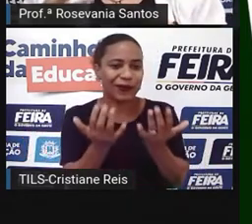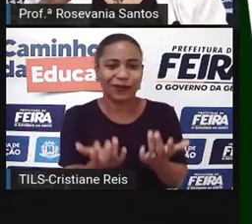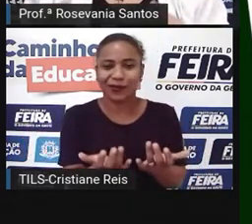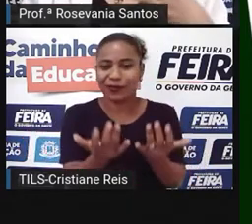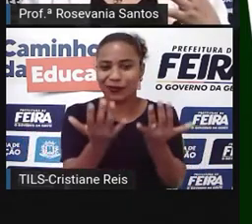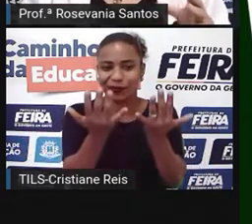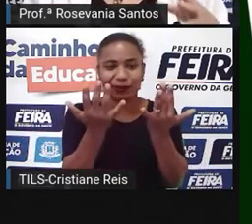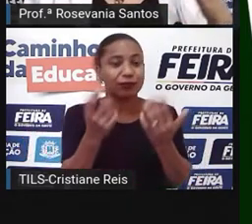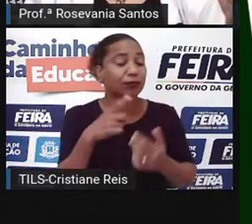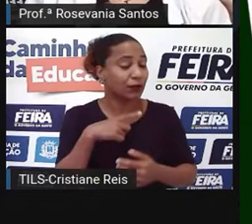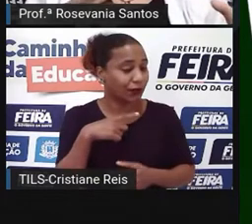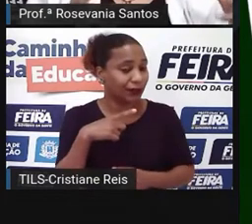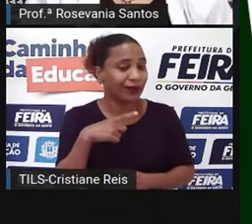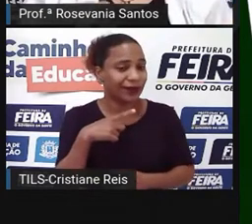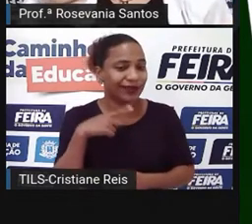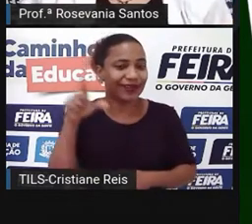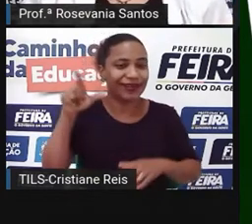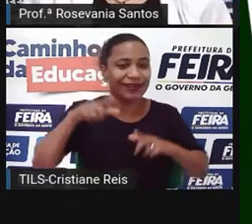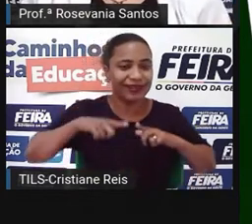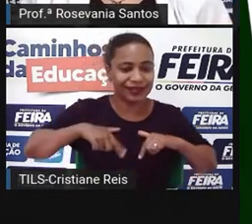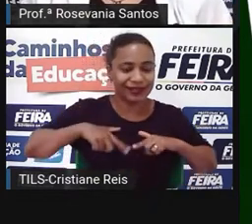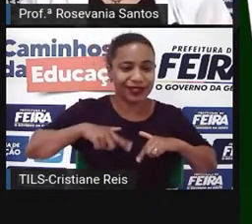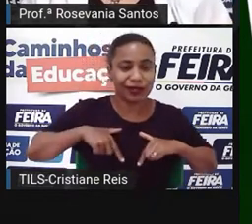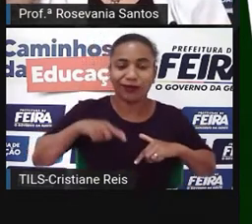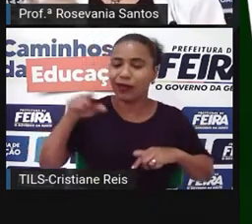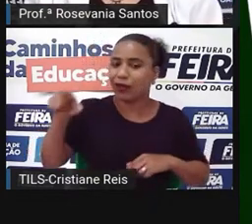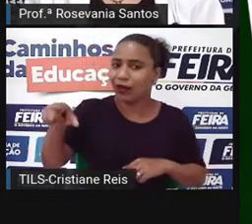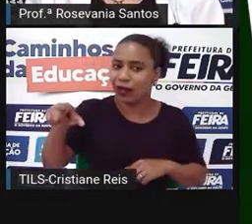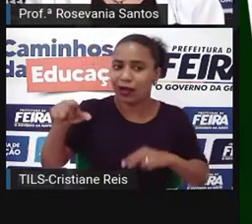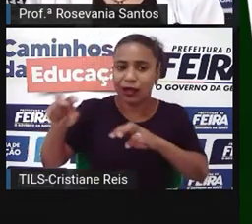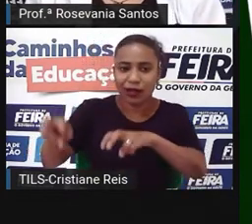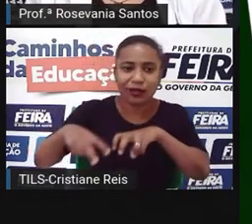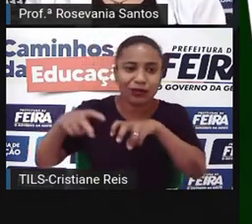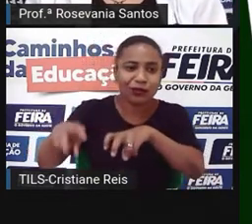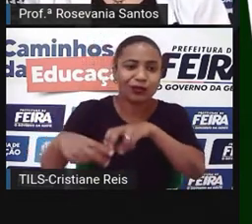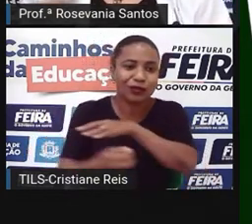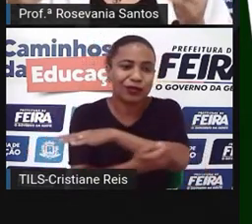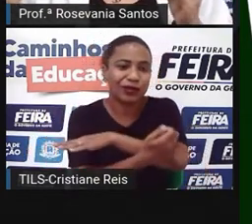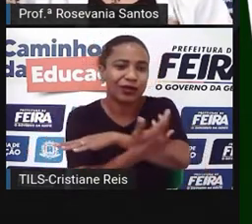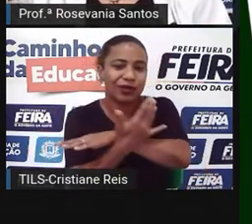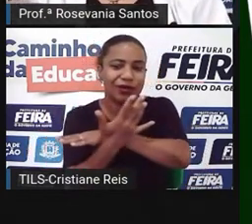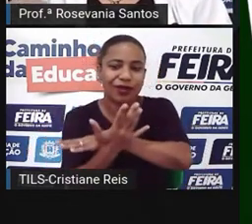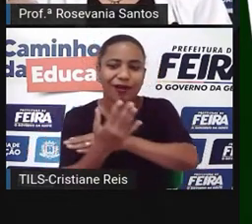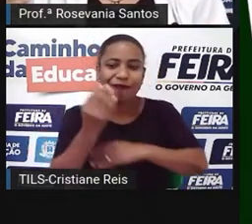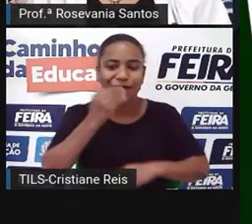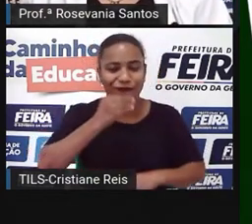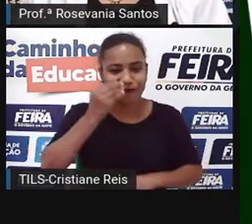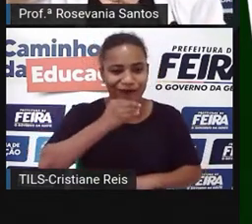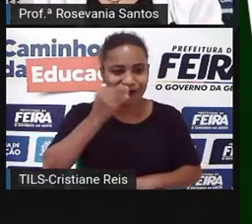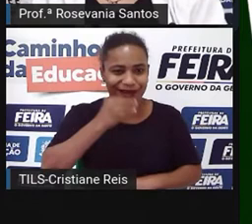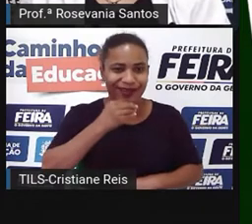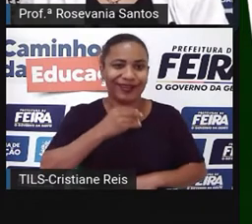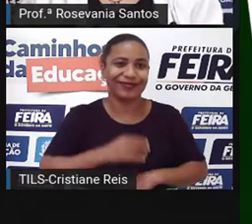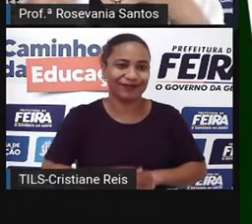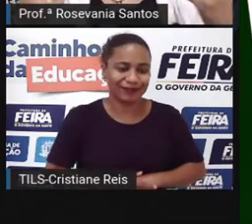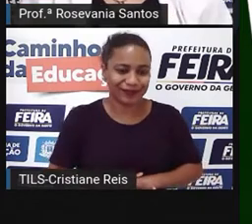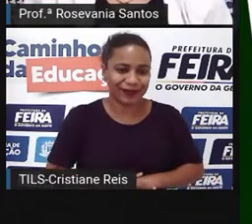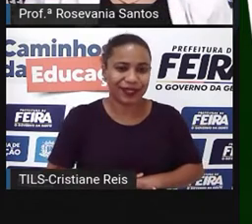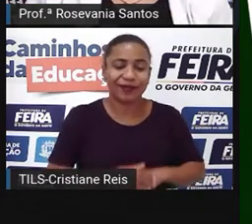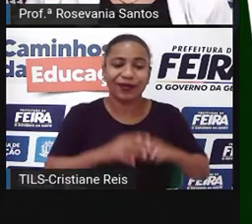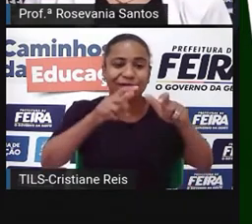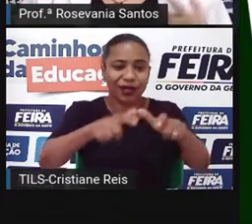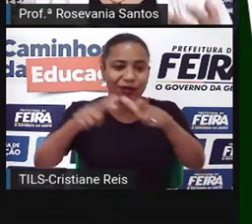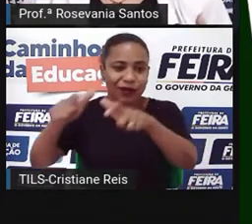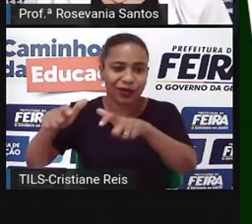vocês? Que mesmo sendo uma agricultura fraca, não é necessariamente... Não são necessariamente todos os lugares que são